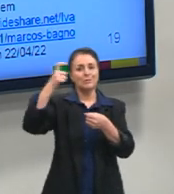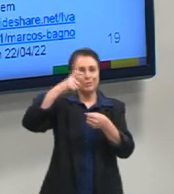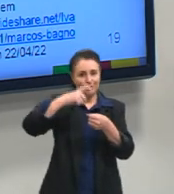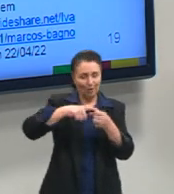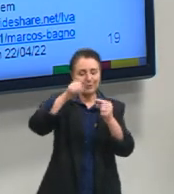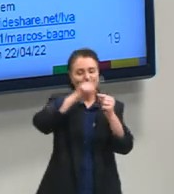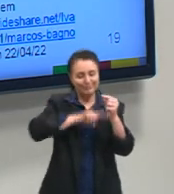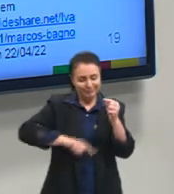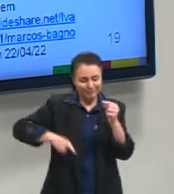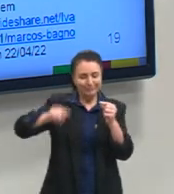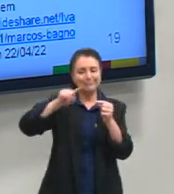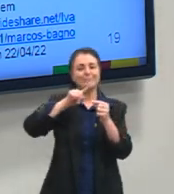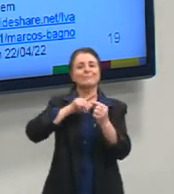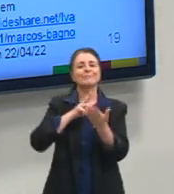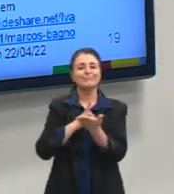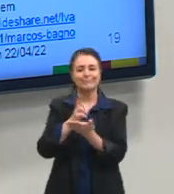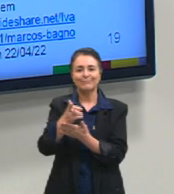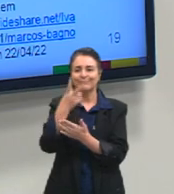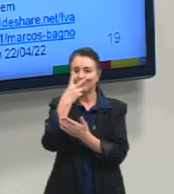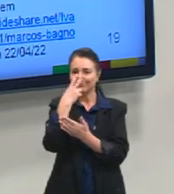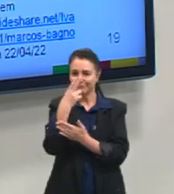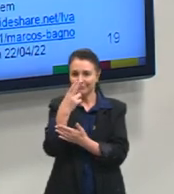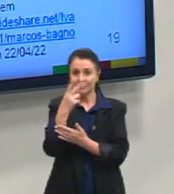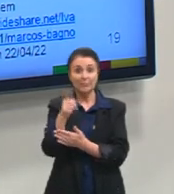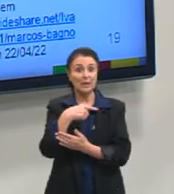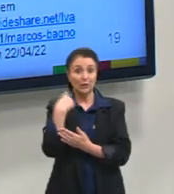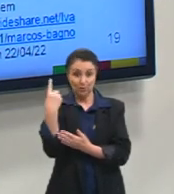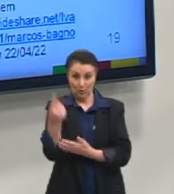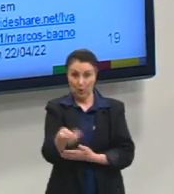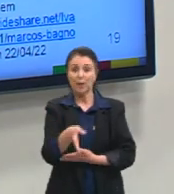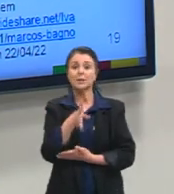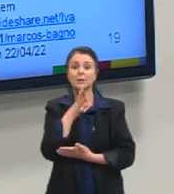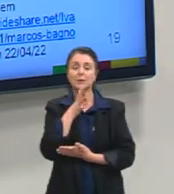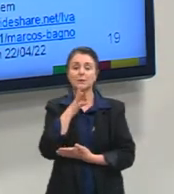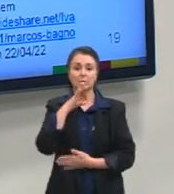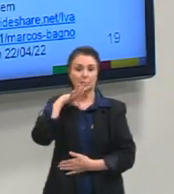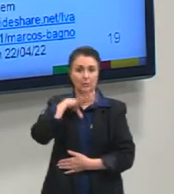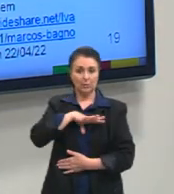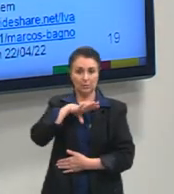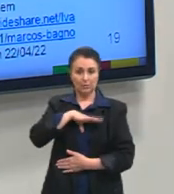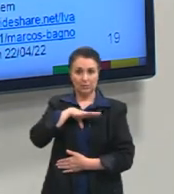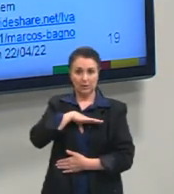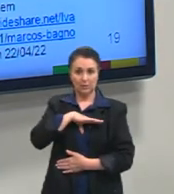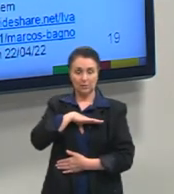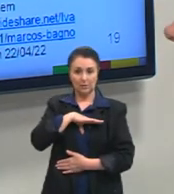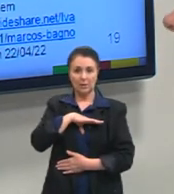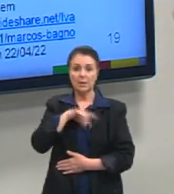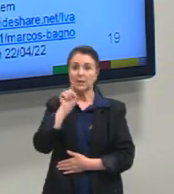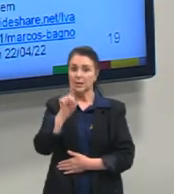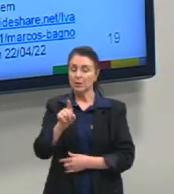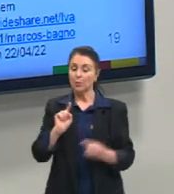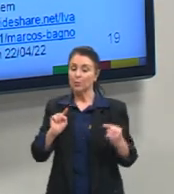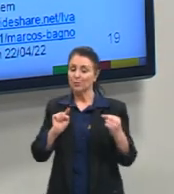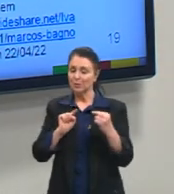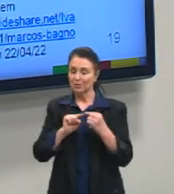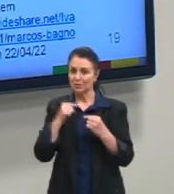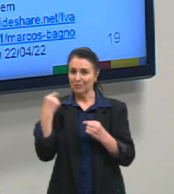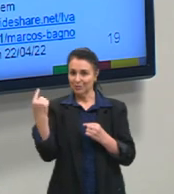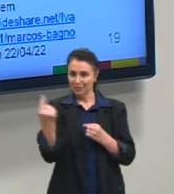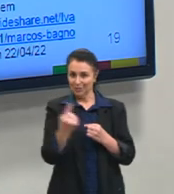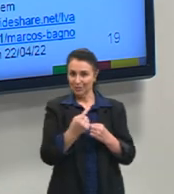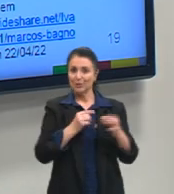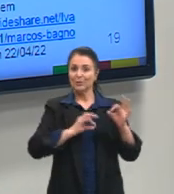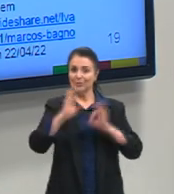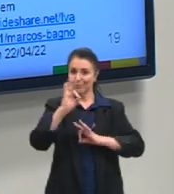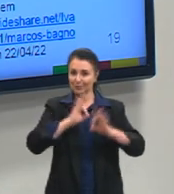círculo vicioso. A nossa tarefa, enquanto conhecedores de língua portuguesa, que a gente é, e esse é um dos objetivos do nosso projeto,